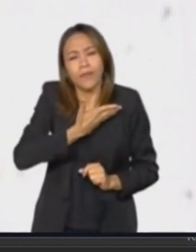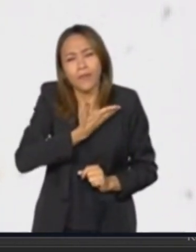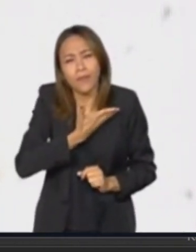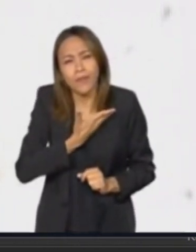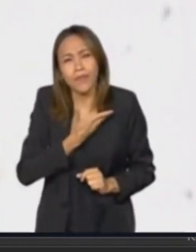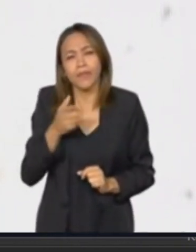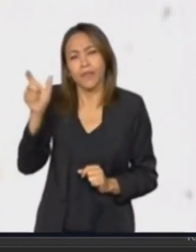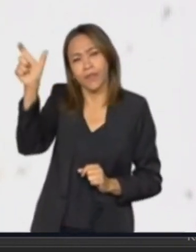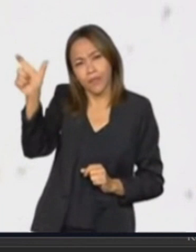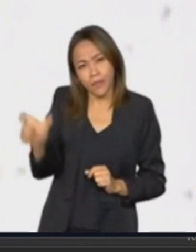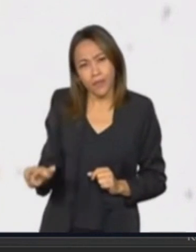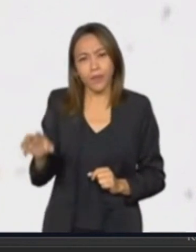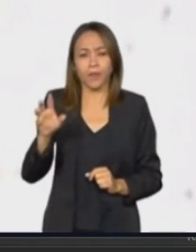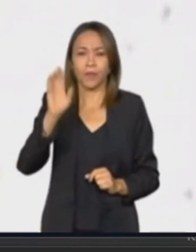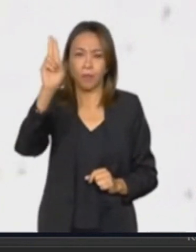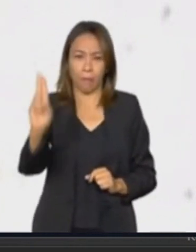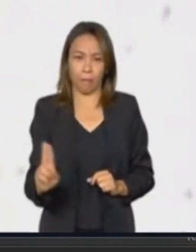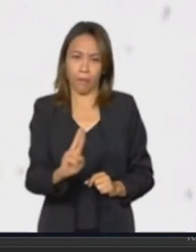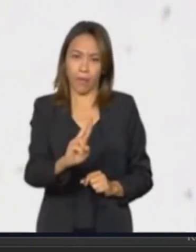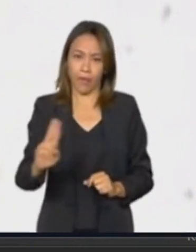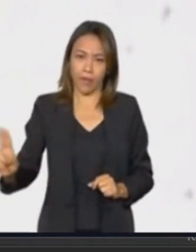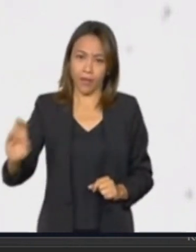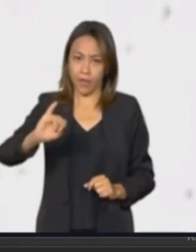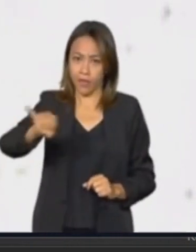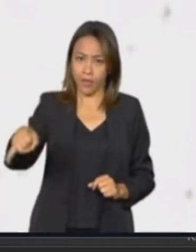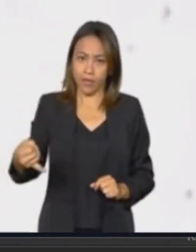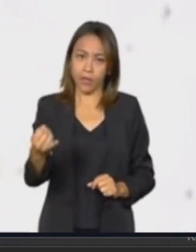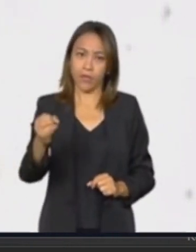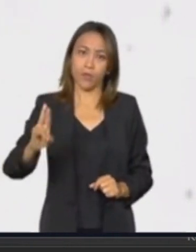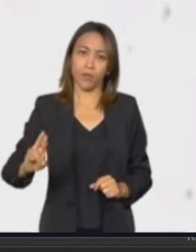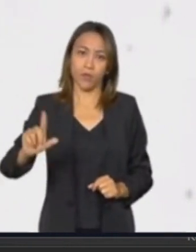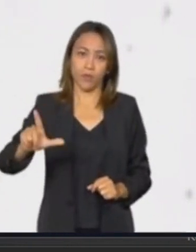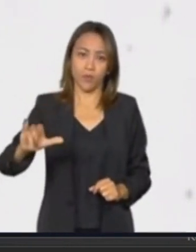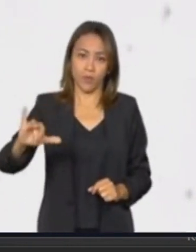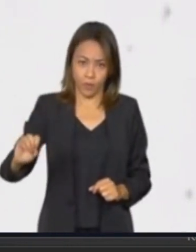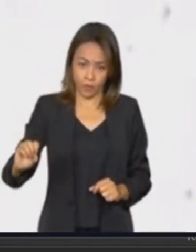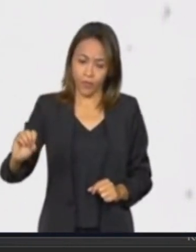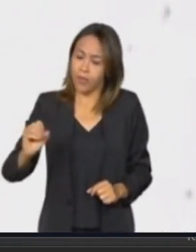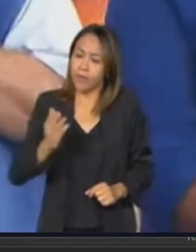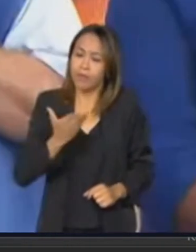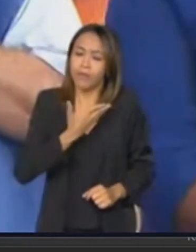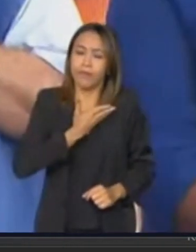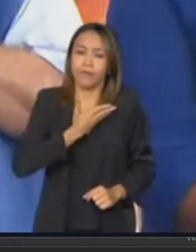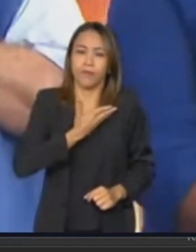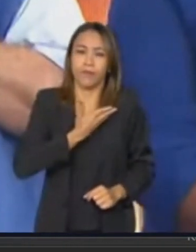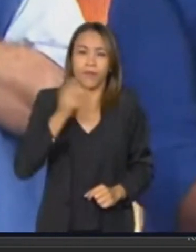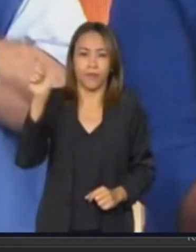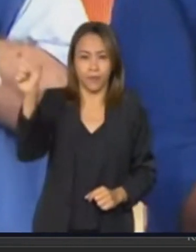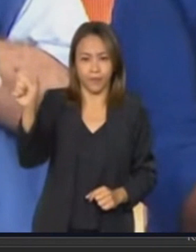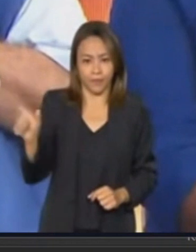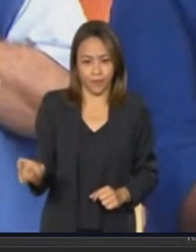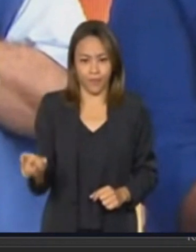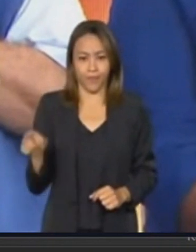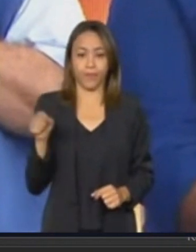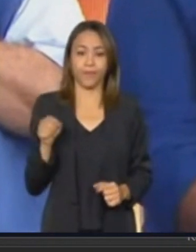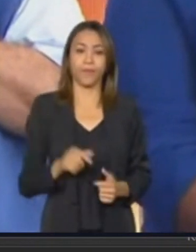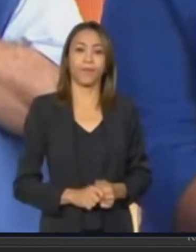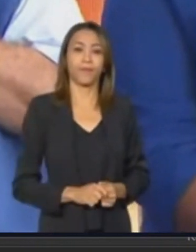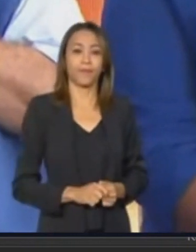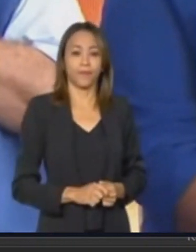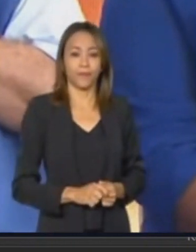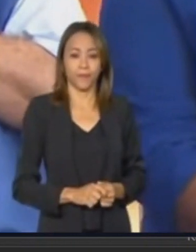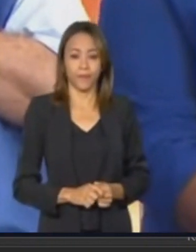Júlio Lancelotti. Padre Júlio Lancelotti, querido amigo. Queridíssimo amigo, padre Júlio Lancelotti.